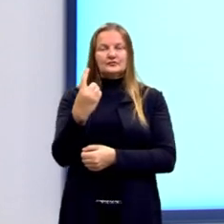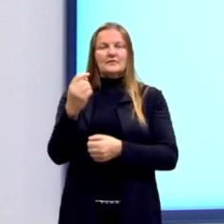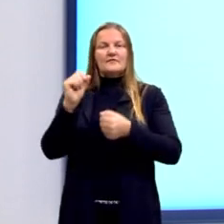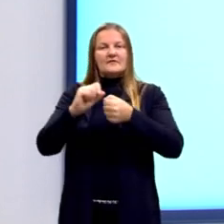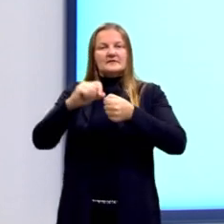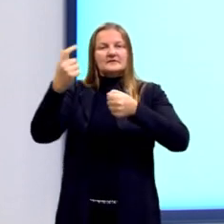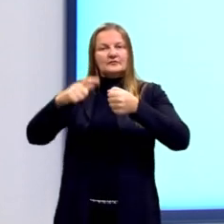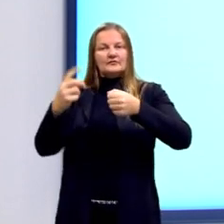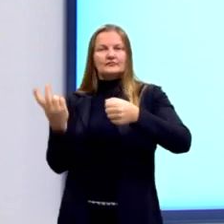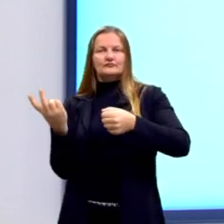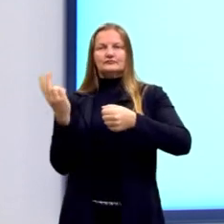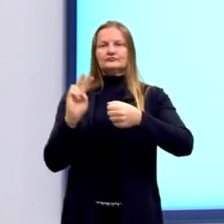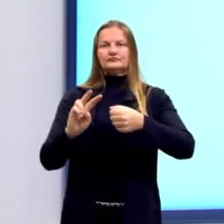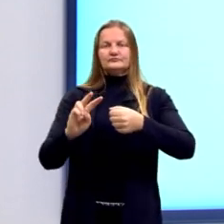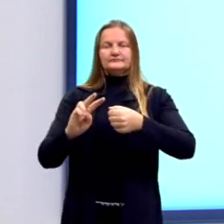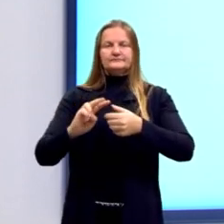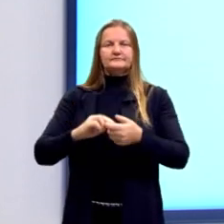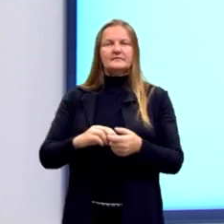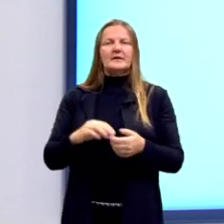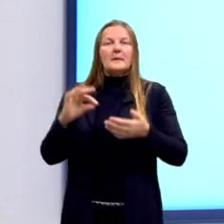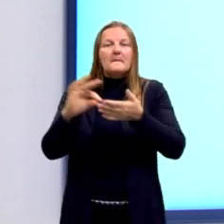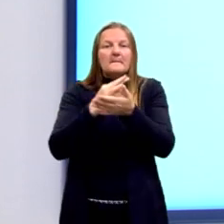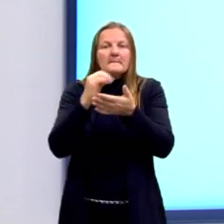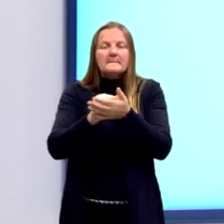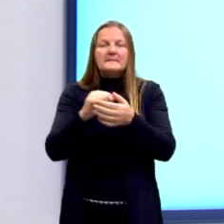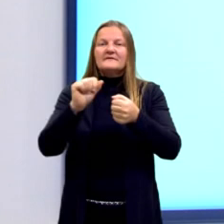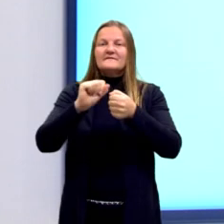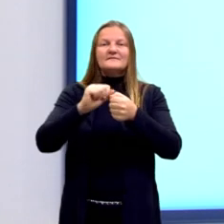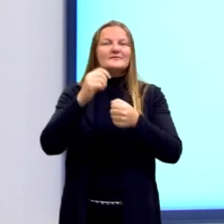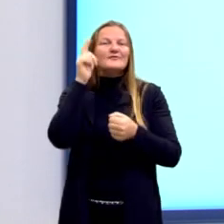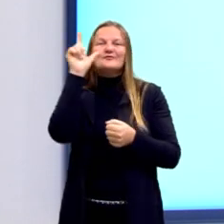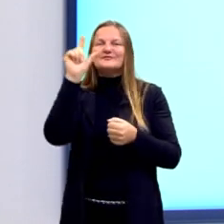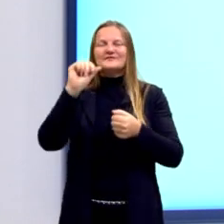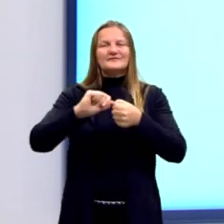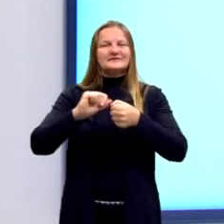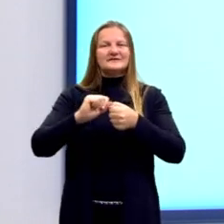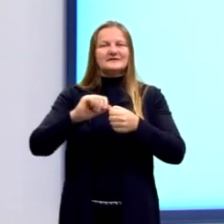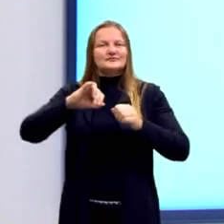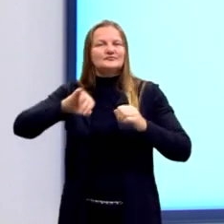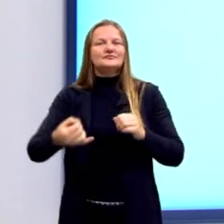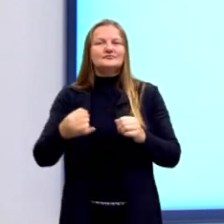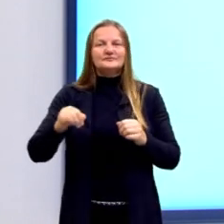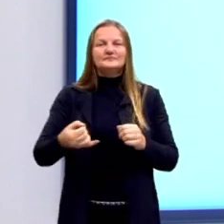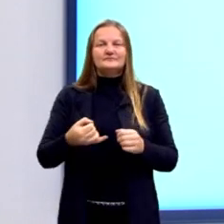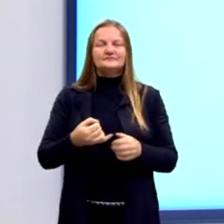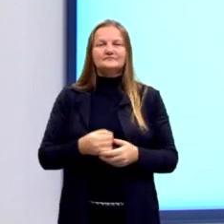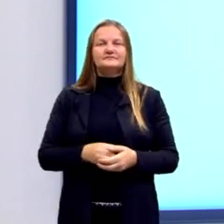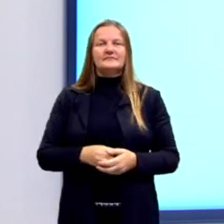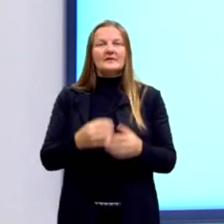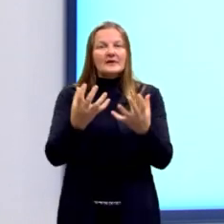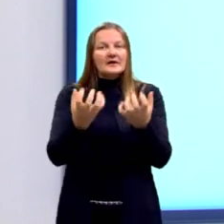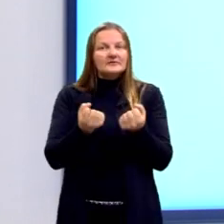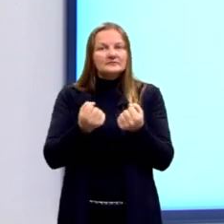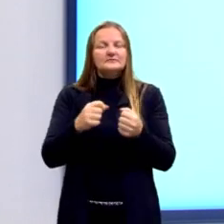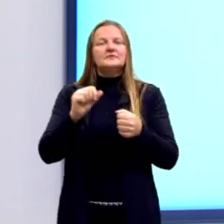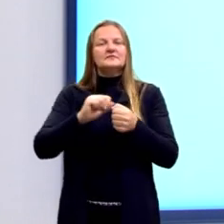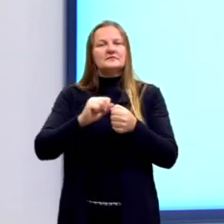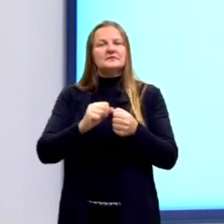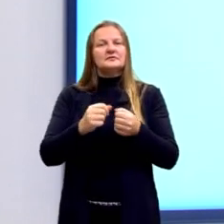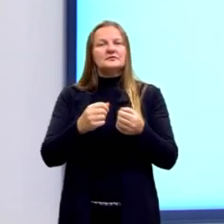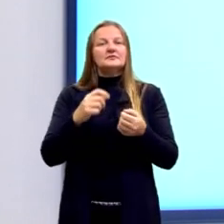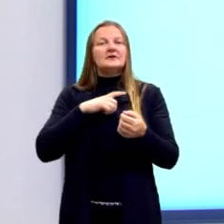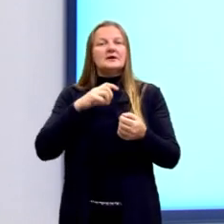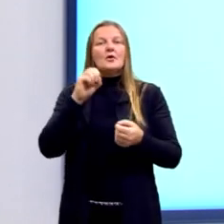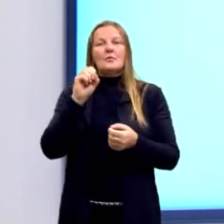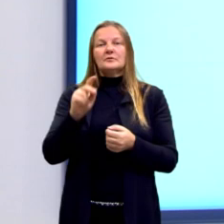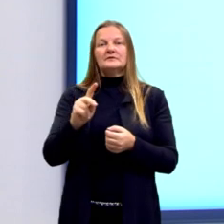Então, aqueles inscritos que não puderam realizar a prova, apresentar uma justificativa que foi aceita, eles recebem a